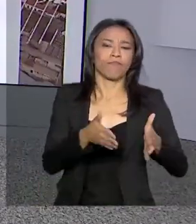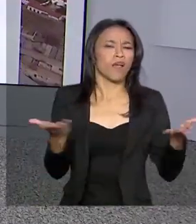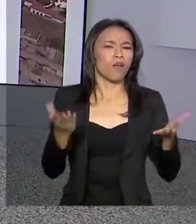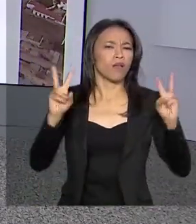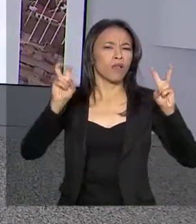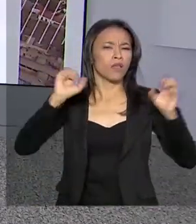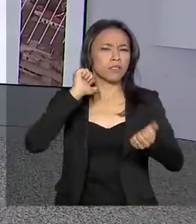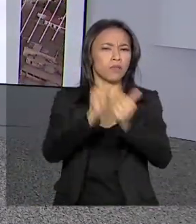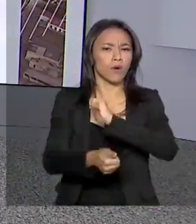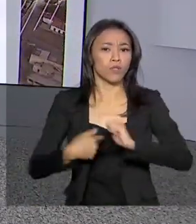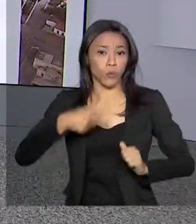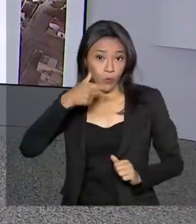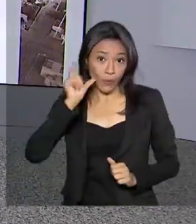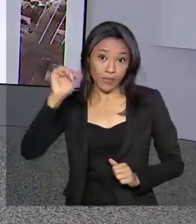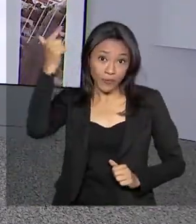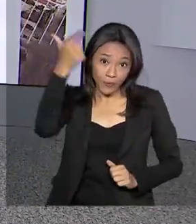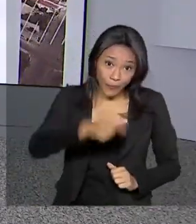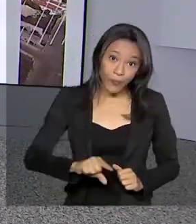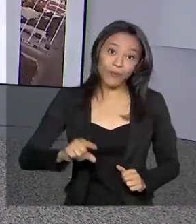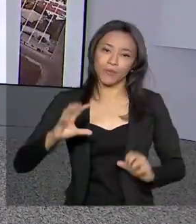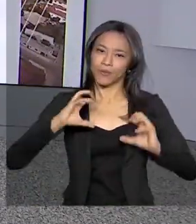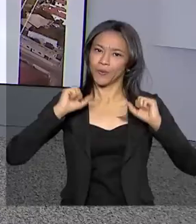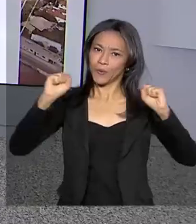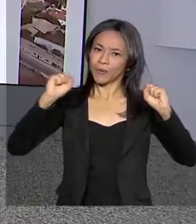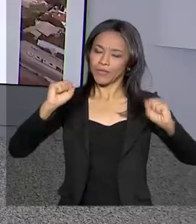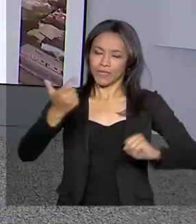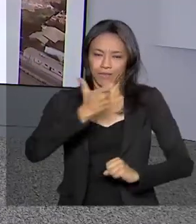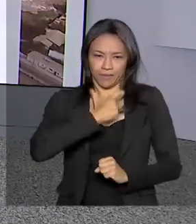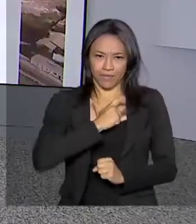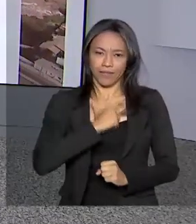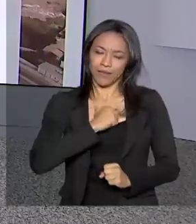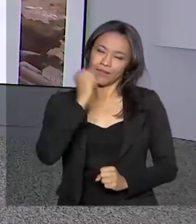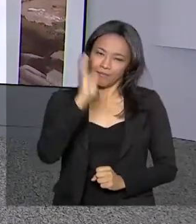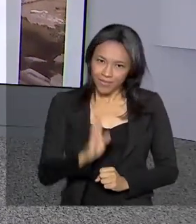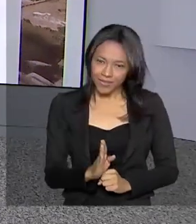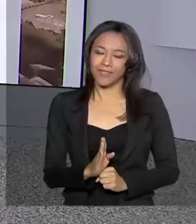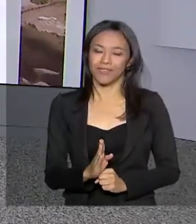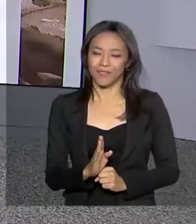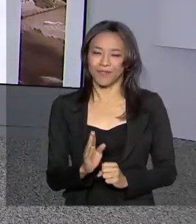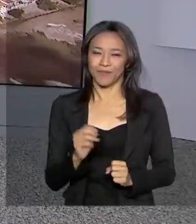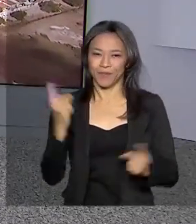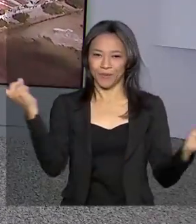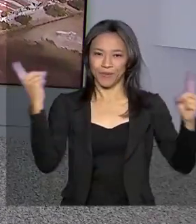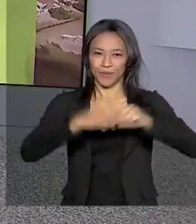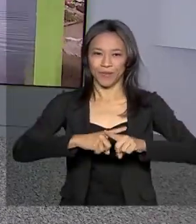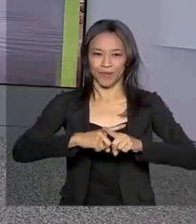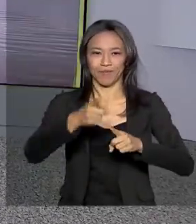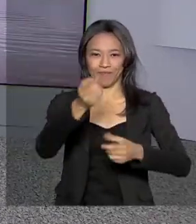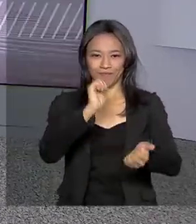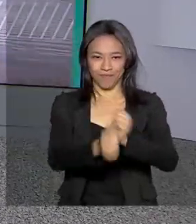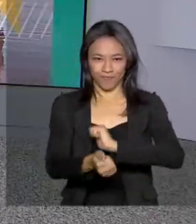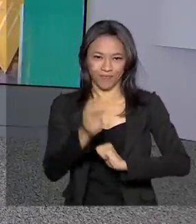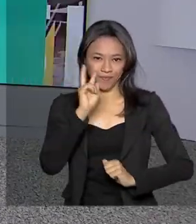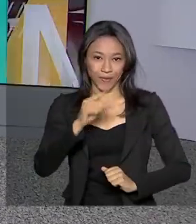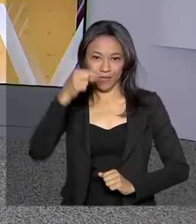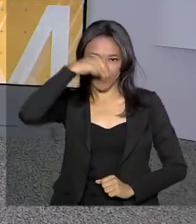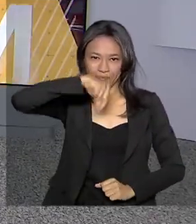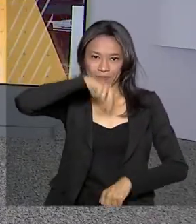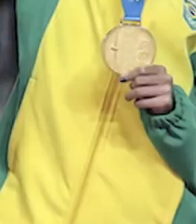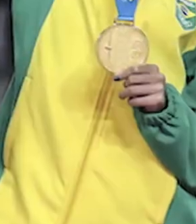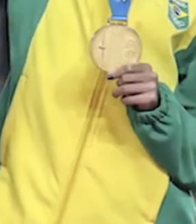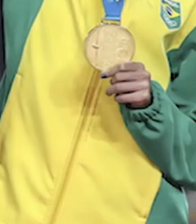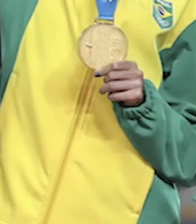esporte. Ontem foi mais um dia de conquista de medalhas do Brasil no Pan-Americano de Peru, do Peru em Lima.